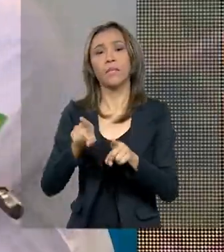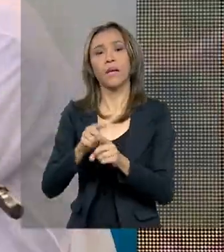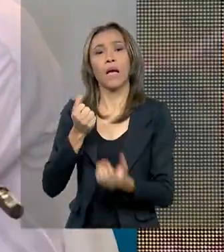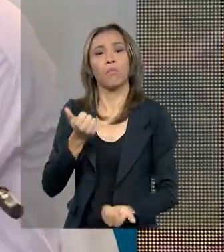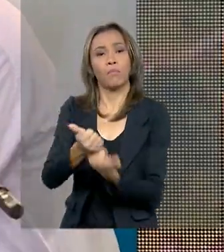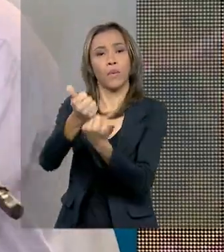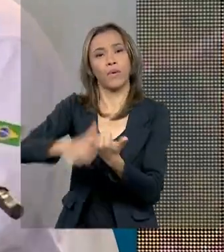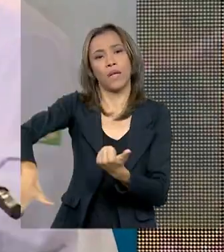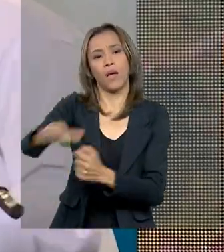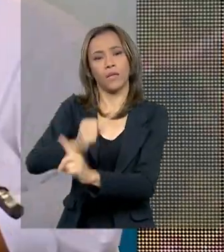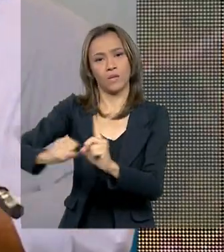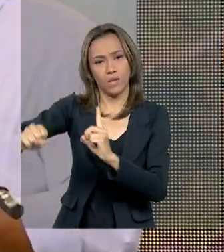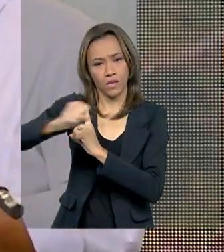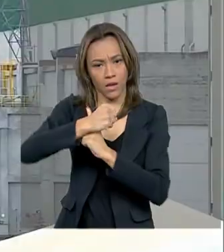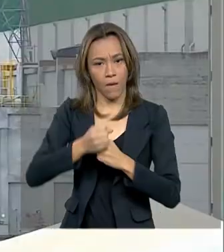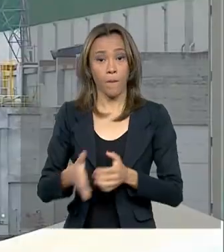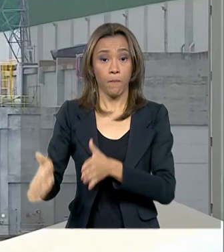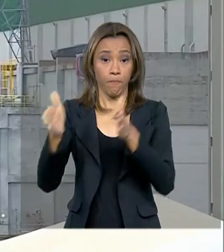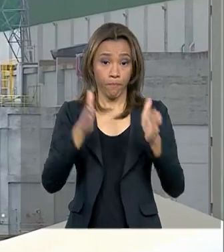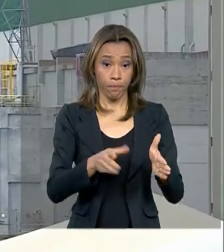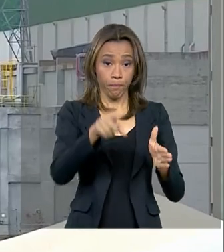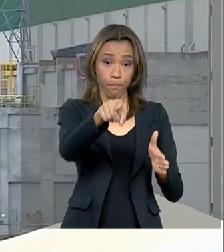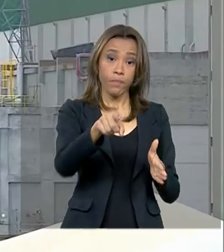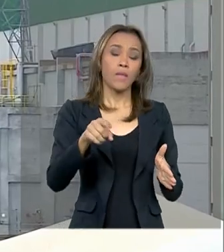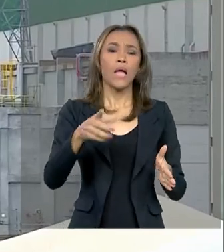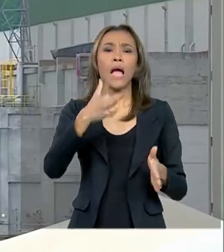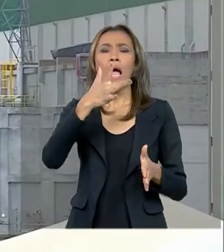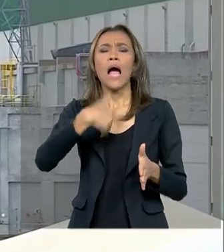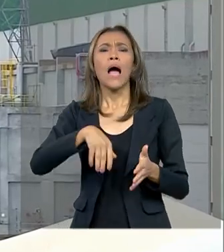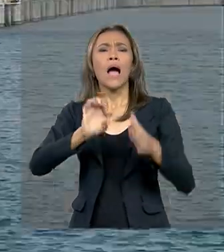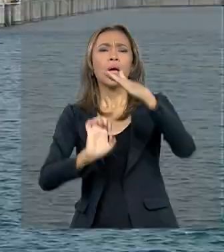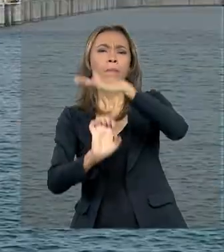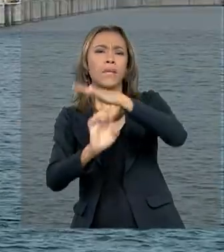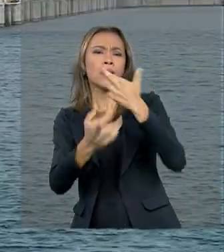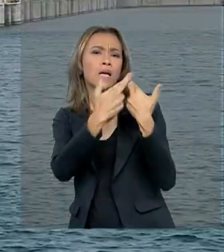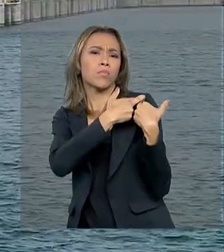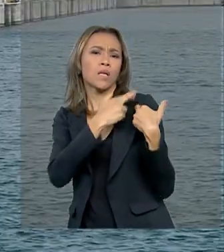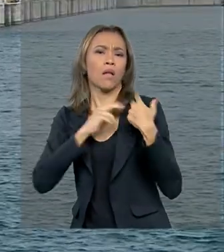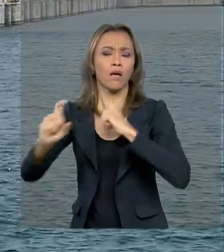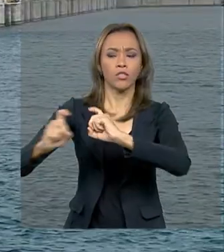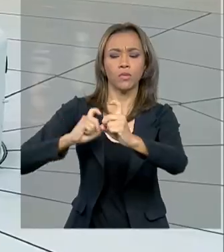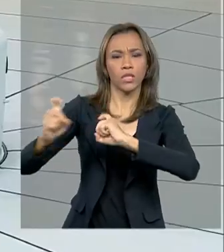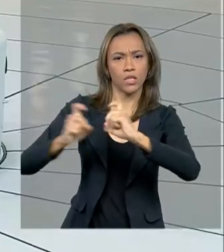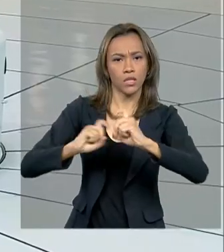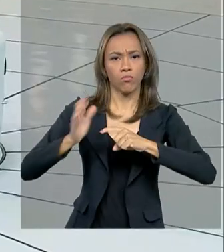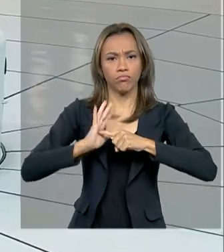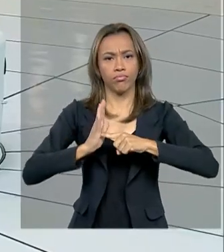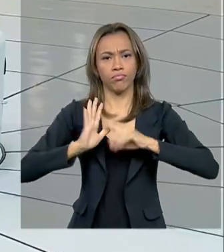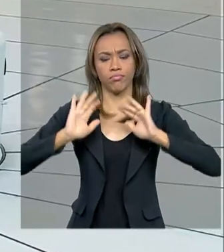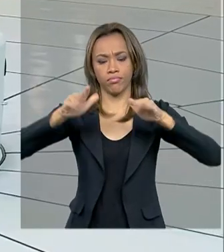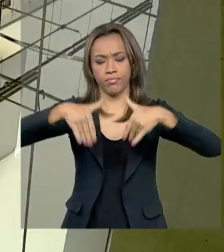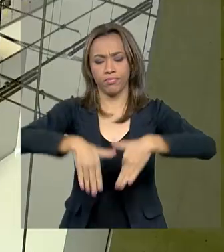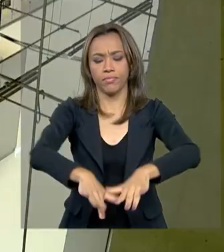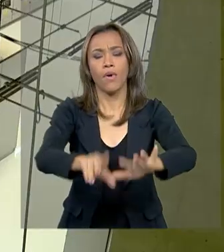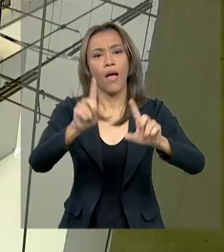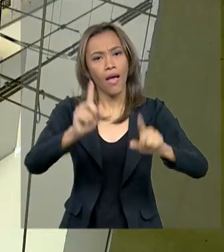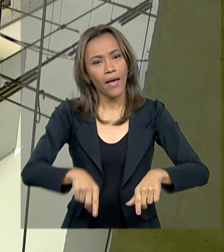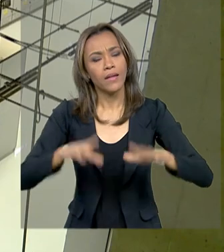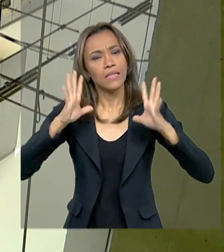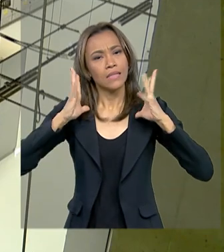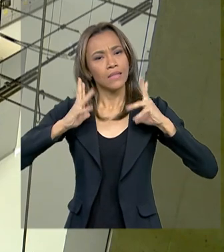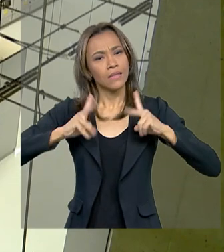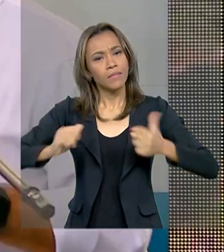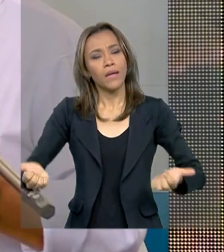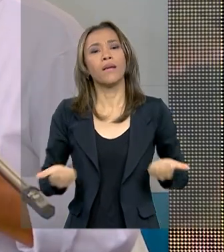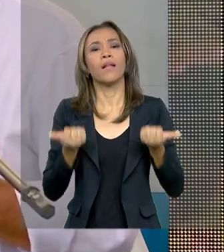Segundo o presidente da Norte Energia, empresa responsável pela usina, o compromisso é gerar energia limpa e sustentável para